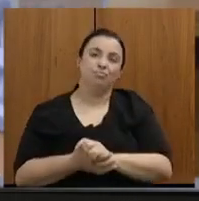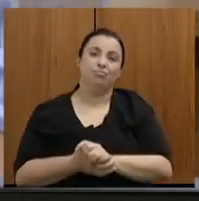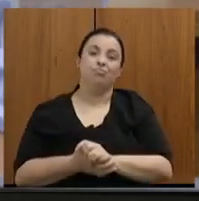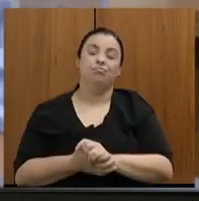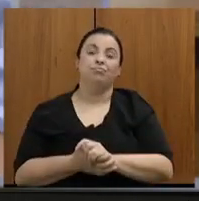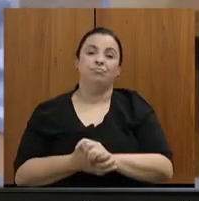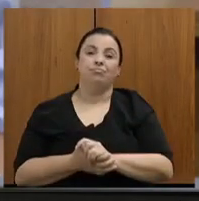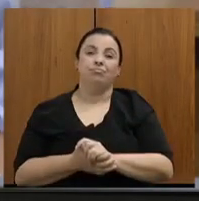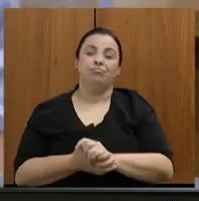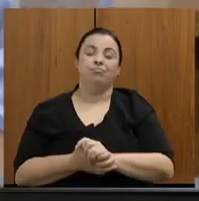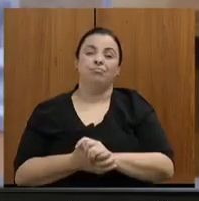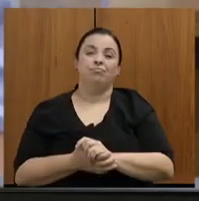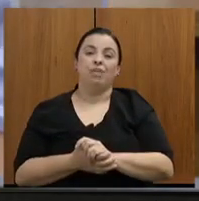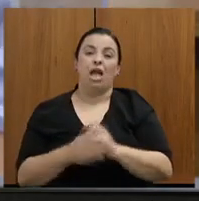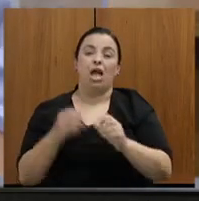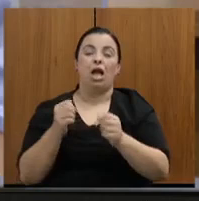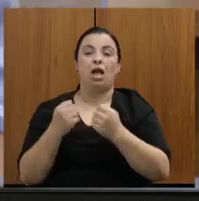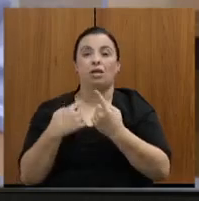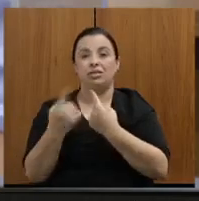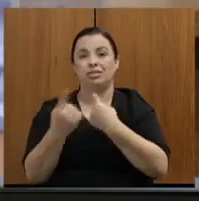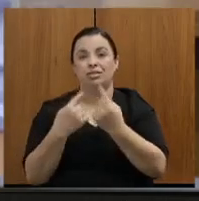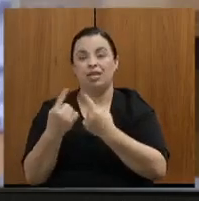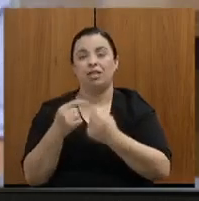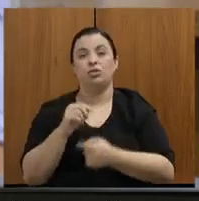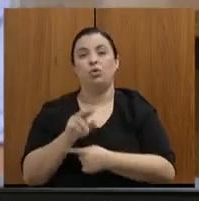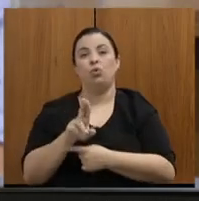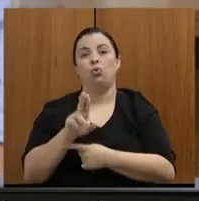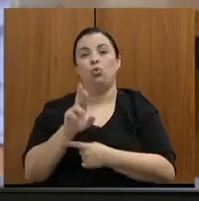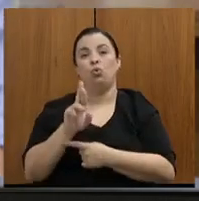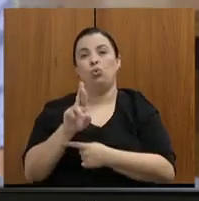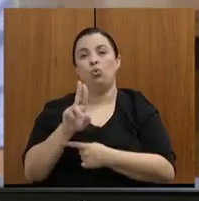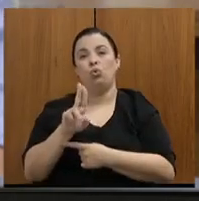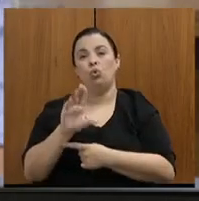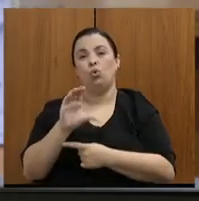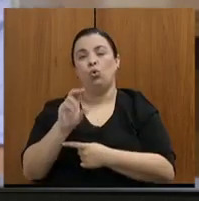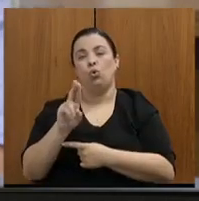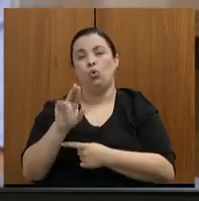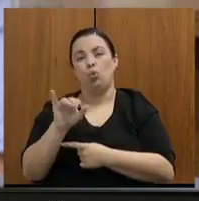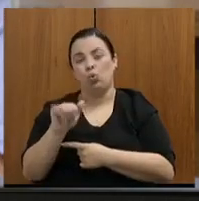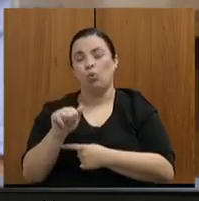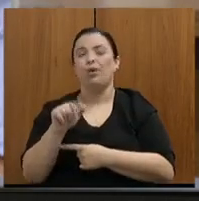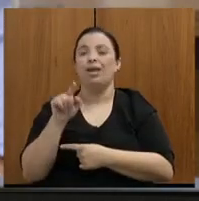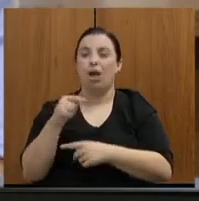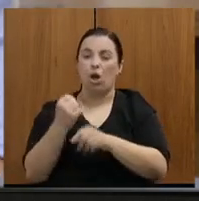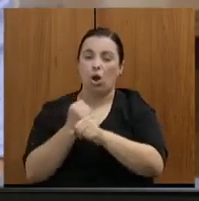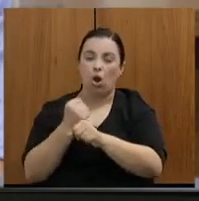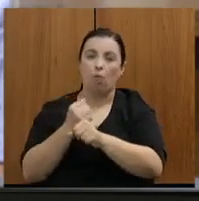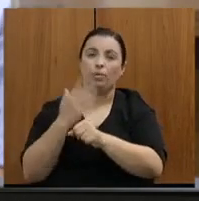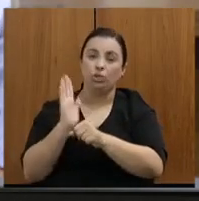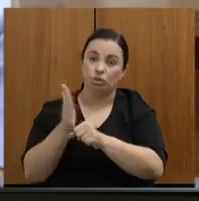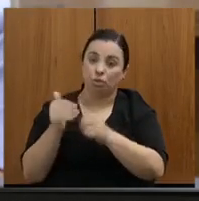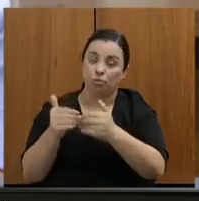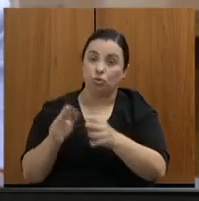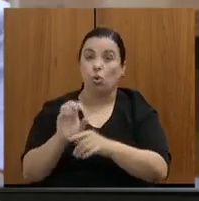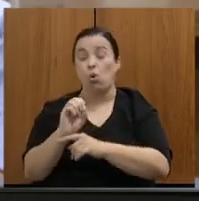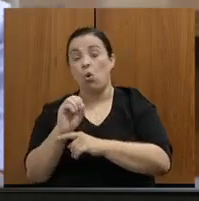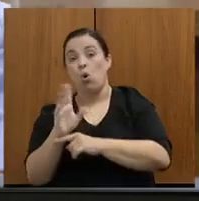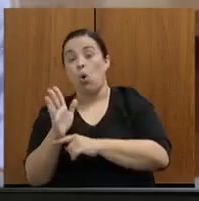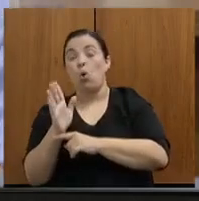graças a Deus, já obras ou já iniciadas ou em licitação, então são obras que,